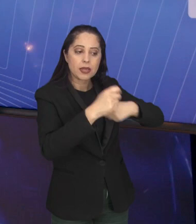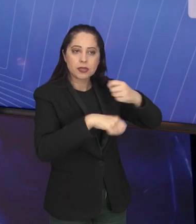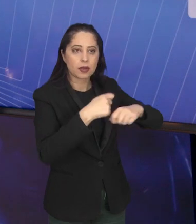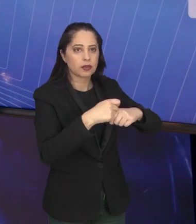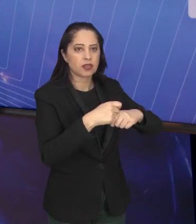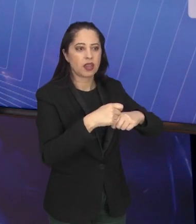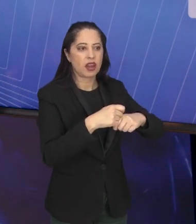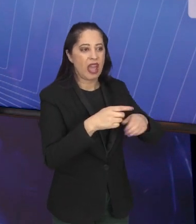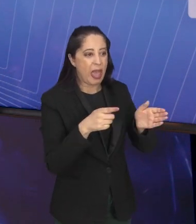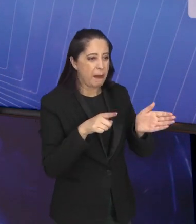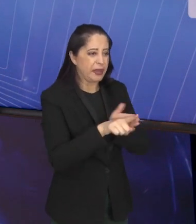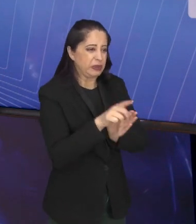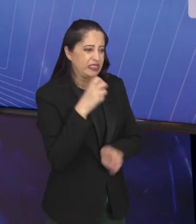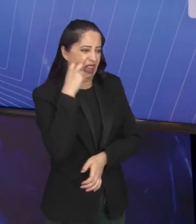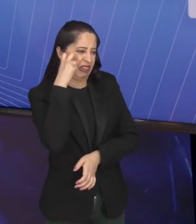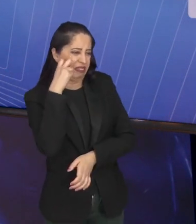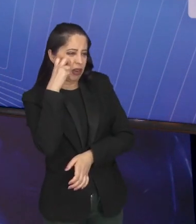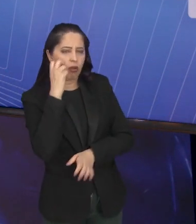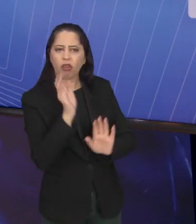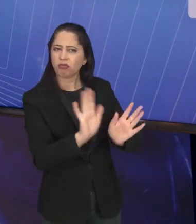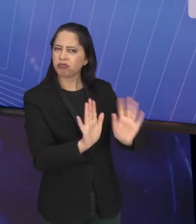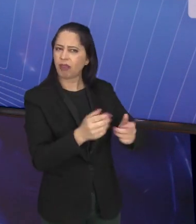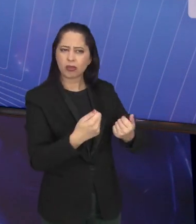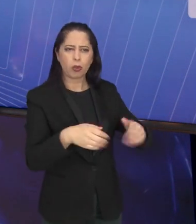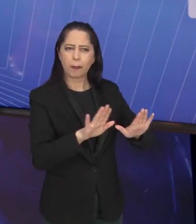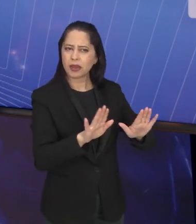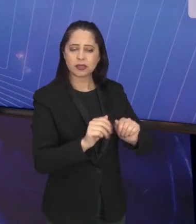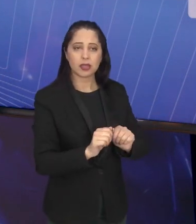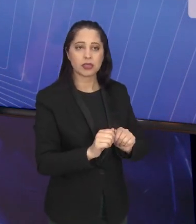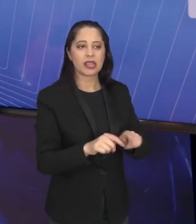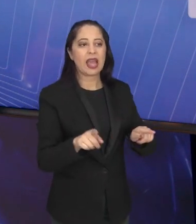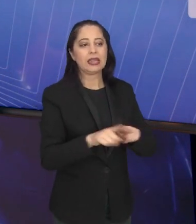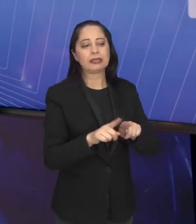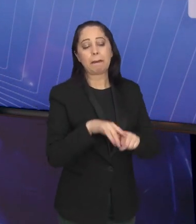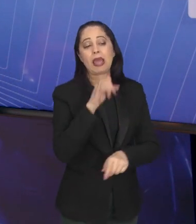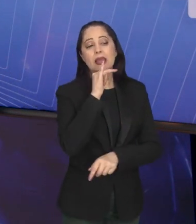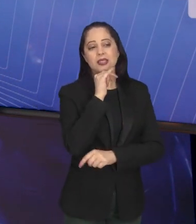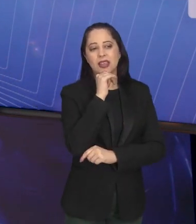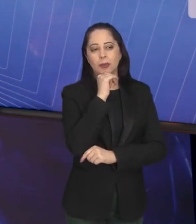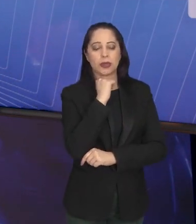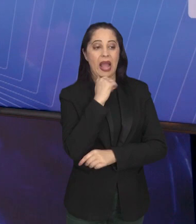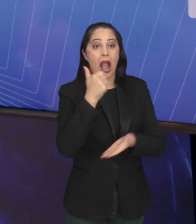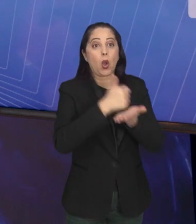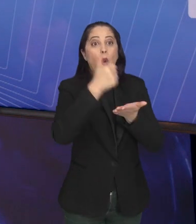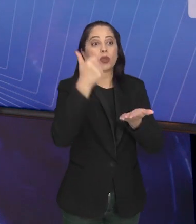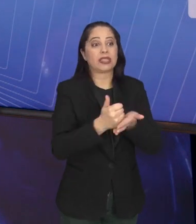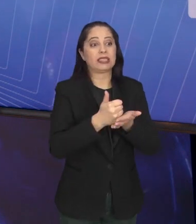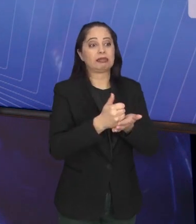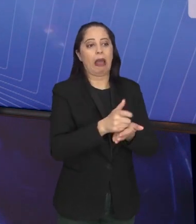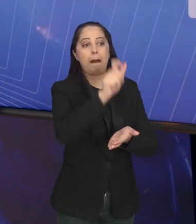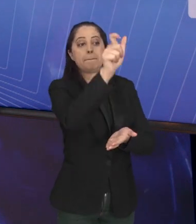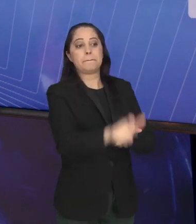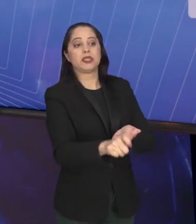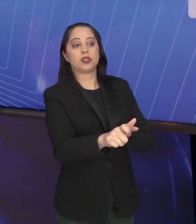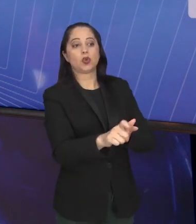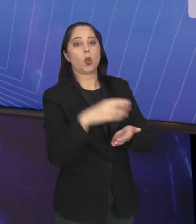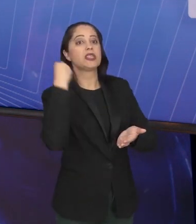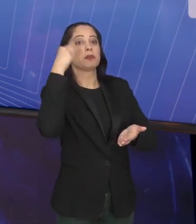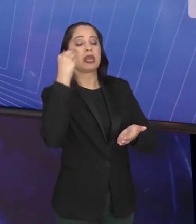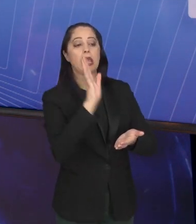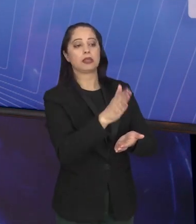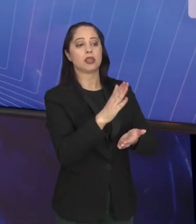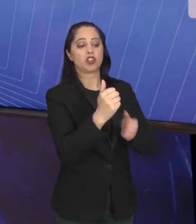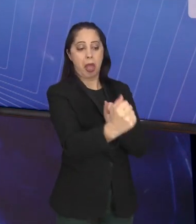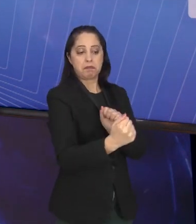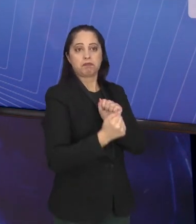tenha vergonha de perguntar, mas também não tenha medo de contratar alguém que já tem experiência nisso, que possa te guiar.